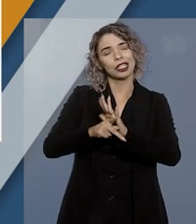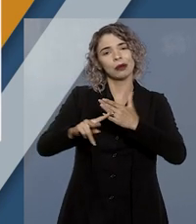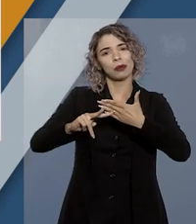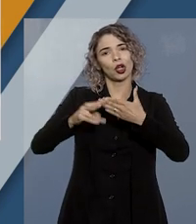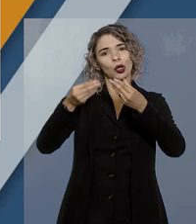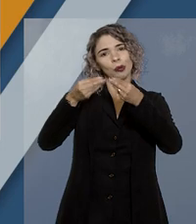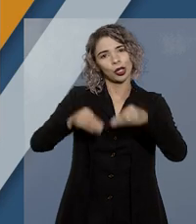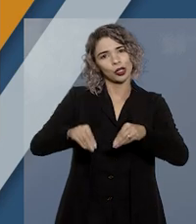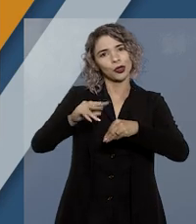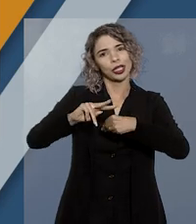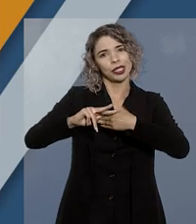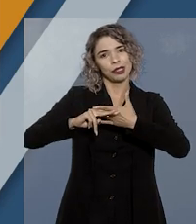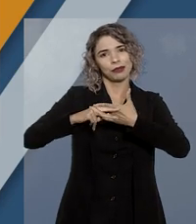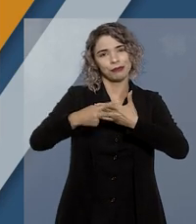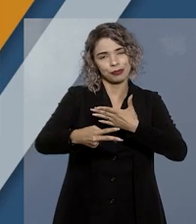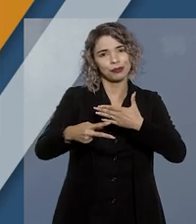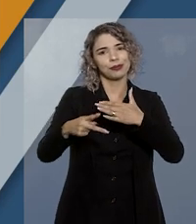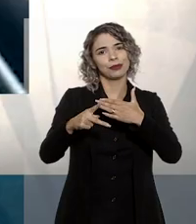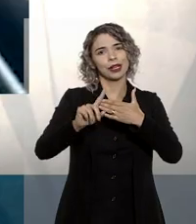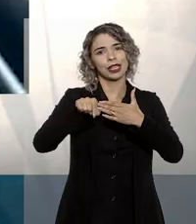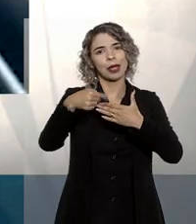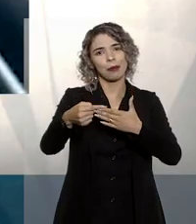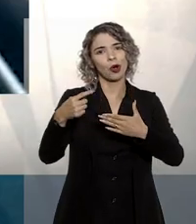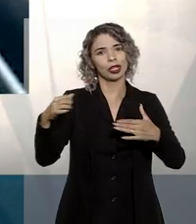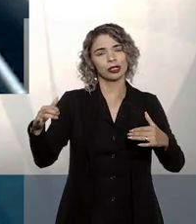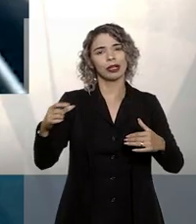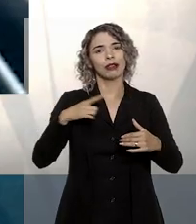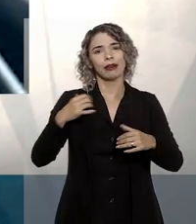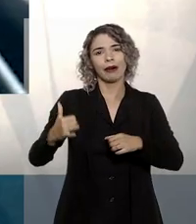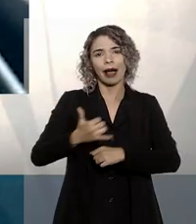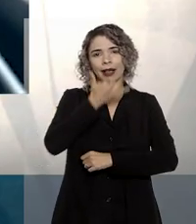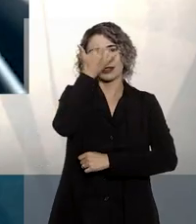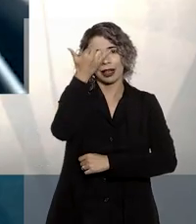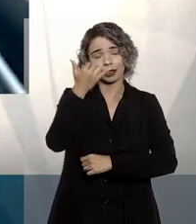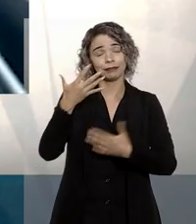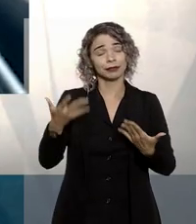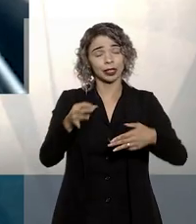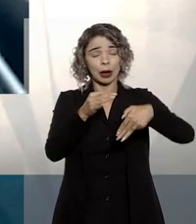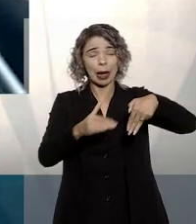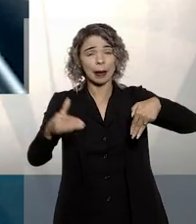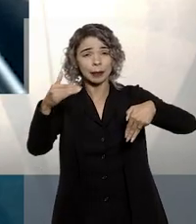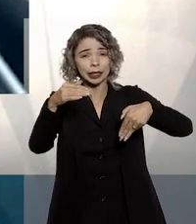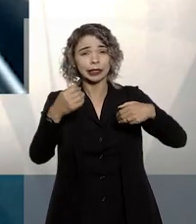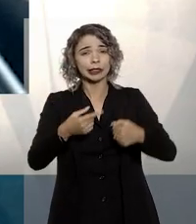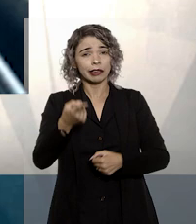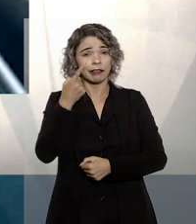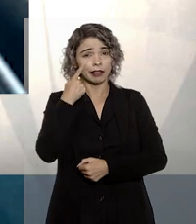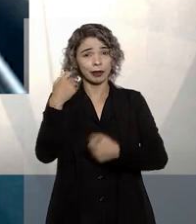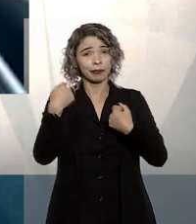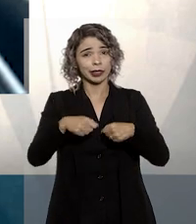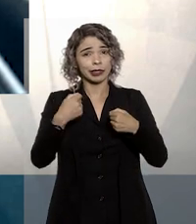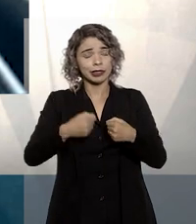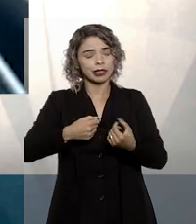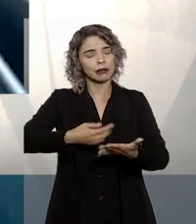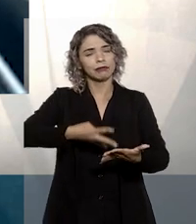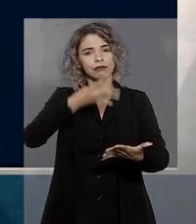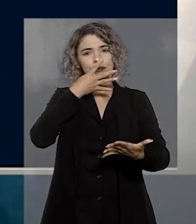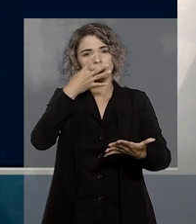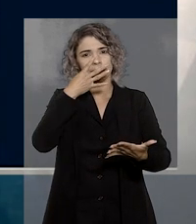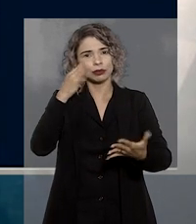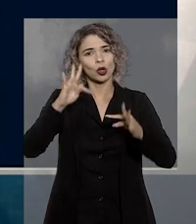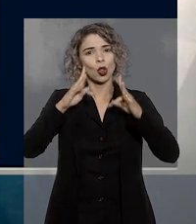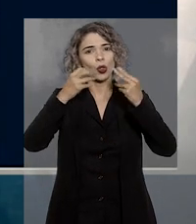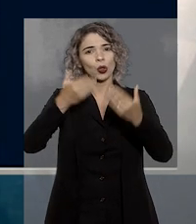dano ambiental após o acidente. Rever esse entendimento, ainda segundo a ministra, exigiria a apreciação de provas,